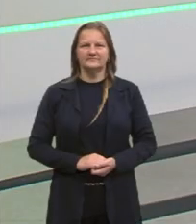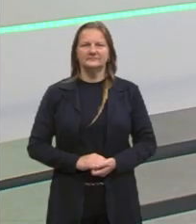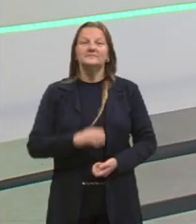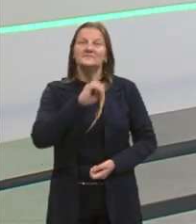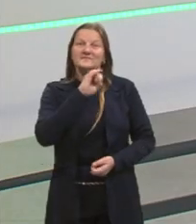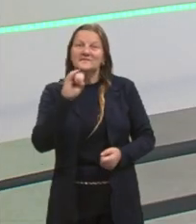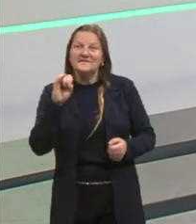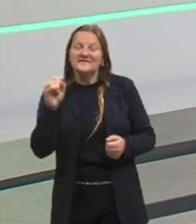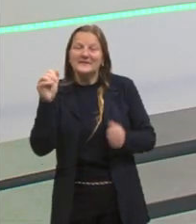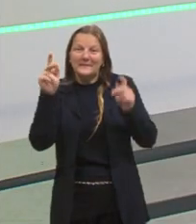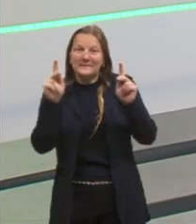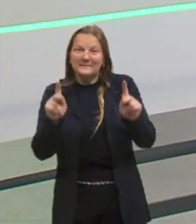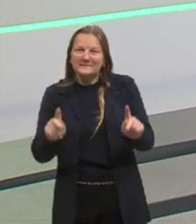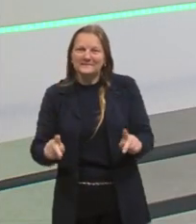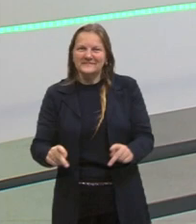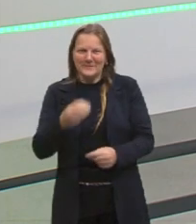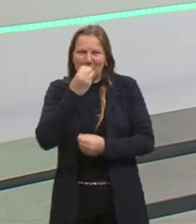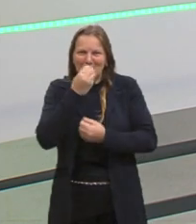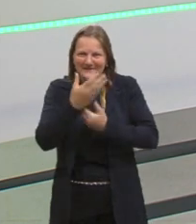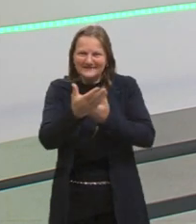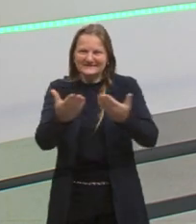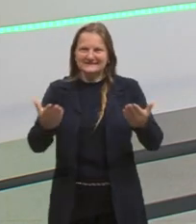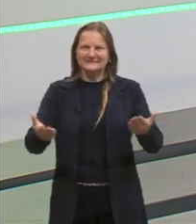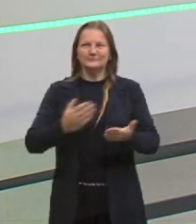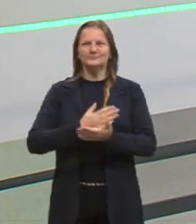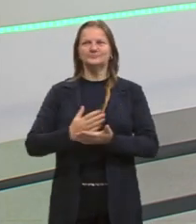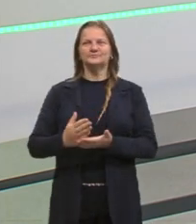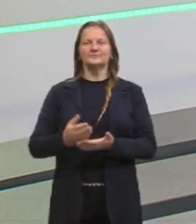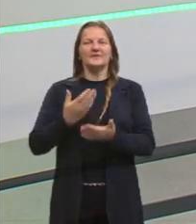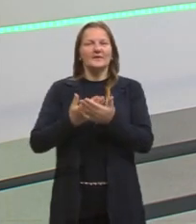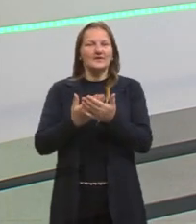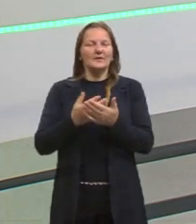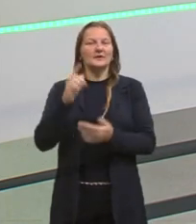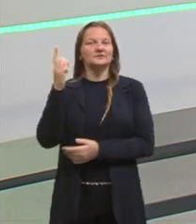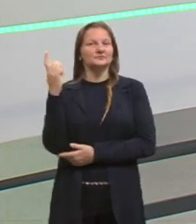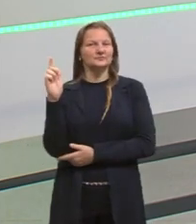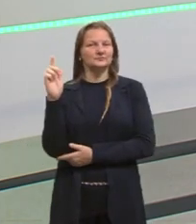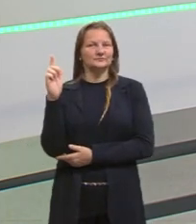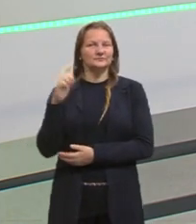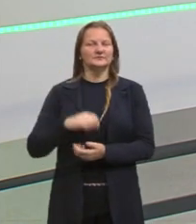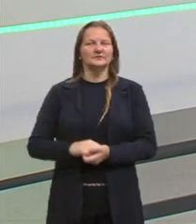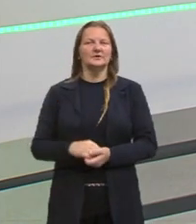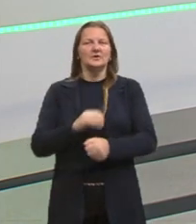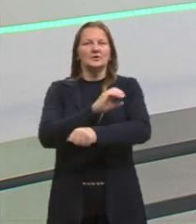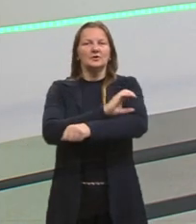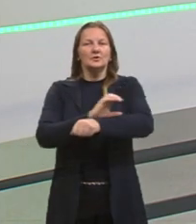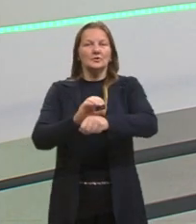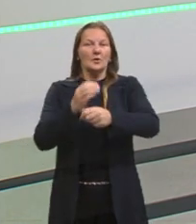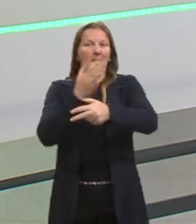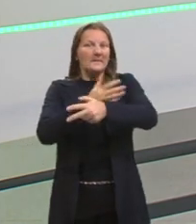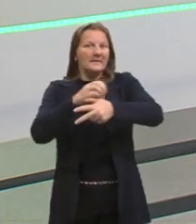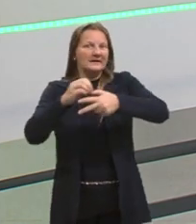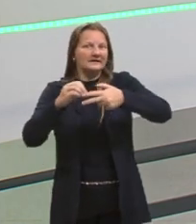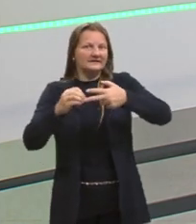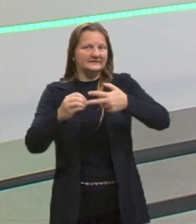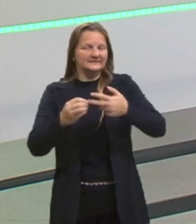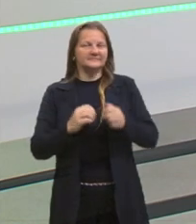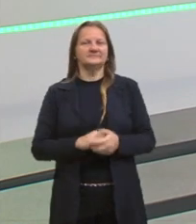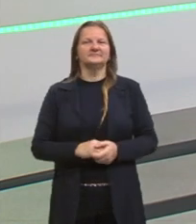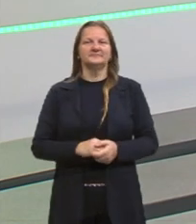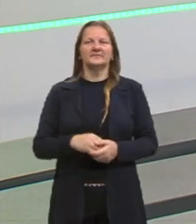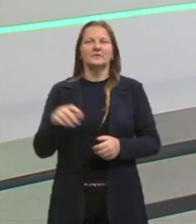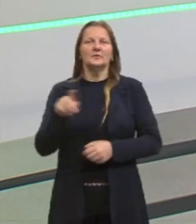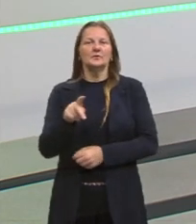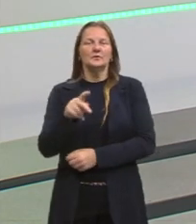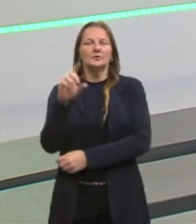Olá, meninos e meninas, tudo bom? Começando a nossa aulinha de Geografia do nosso curso pré-ENEM, certo? Eu sou o